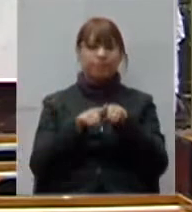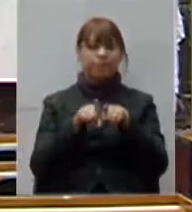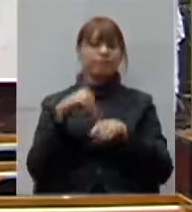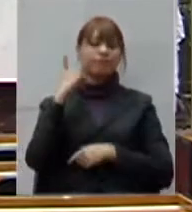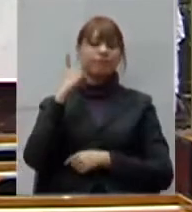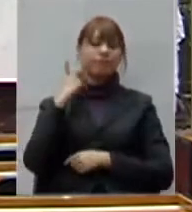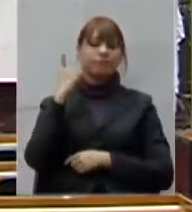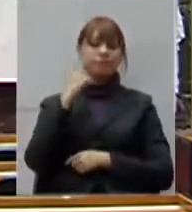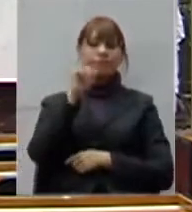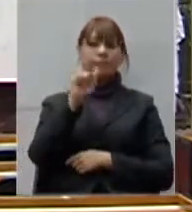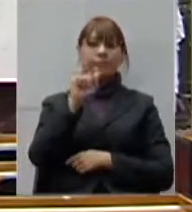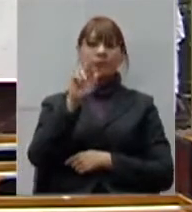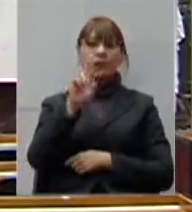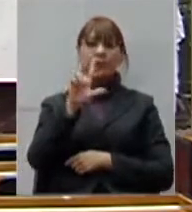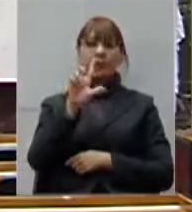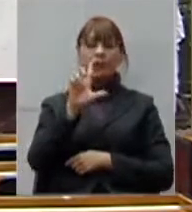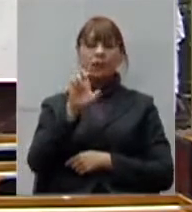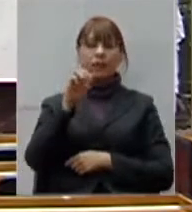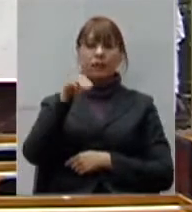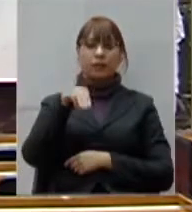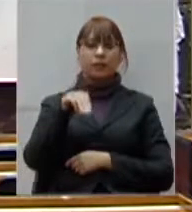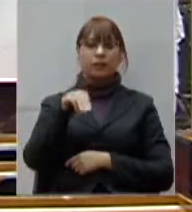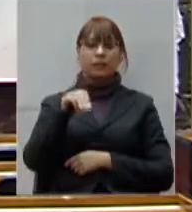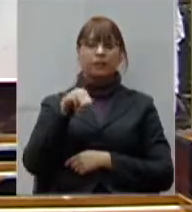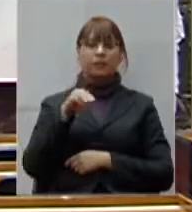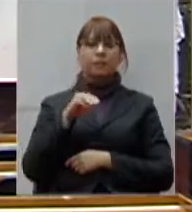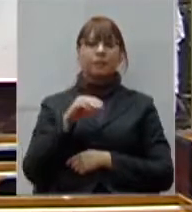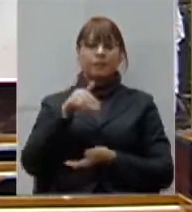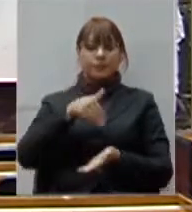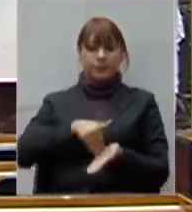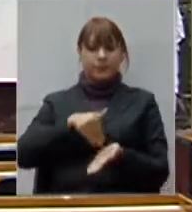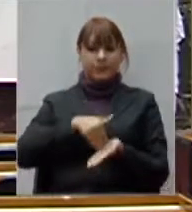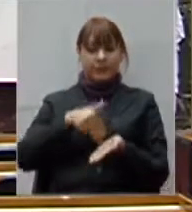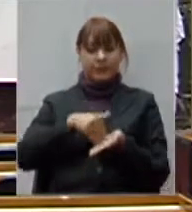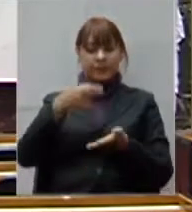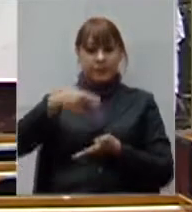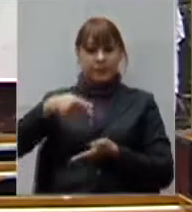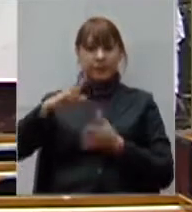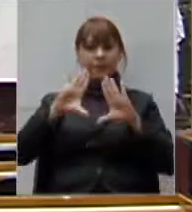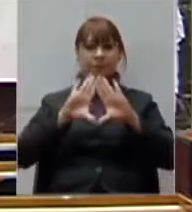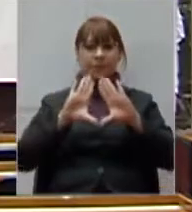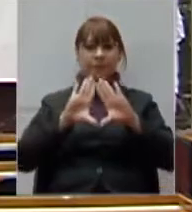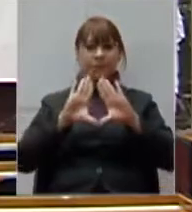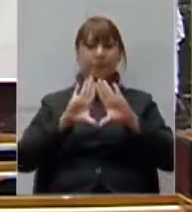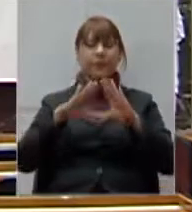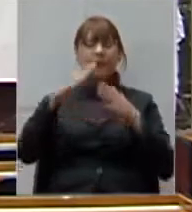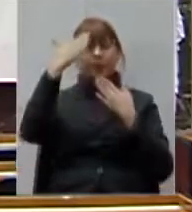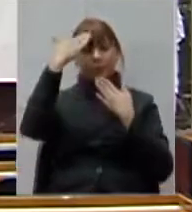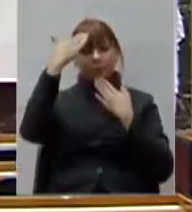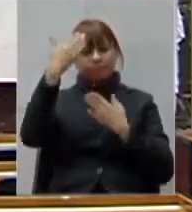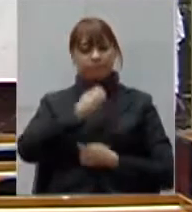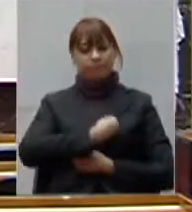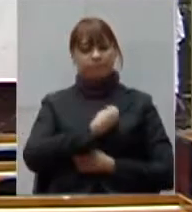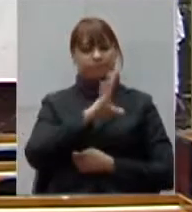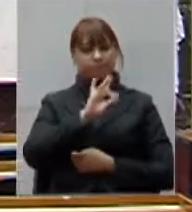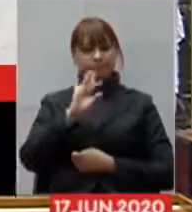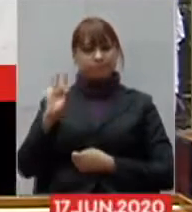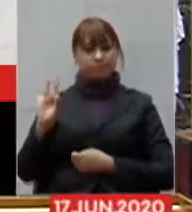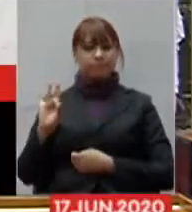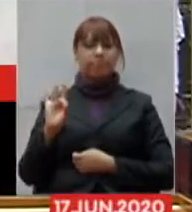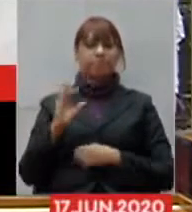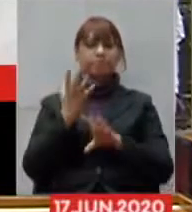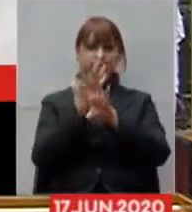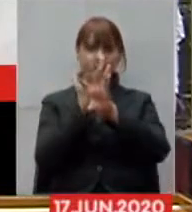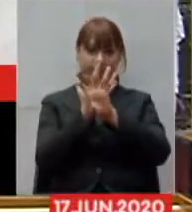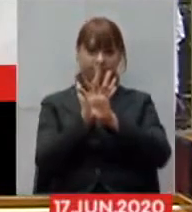pandemia no interior do estado. Dados da Secretaria de Estado de Saúde apontam que no mês de maio a velocidade de disseminação